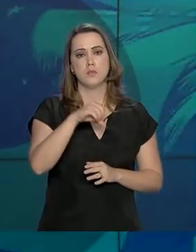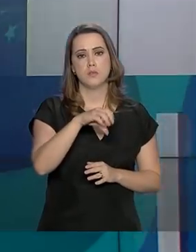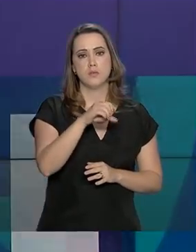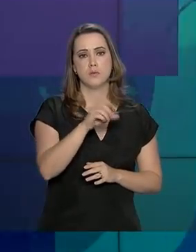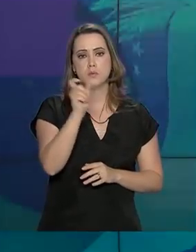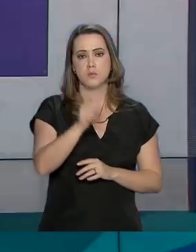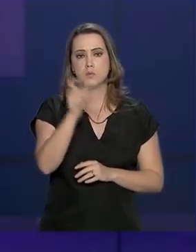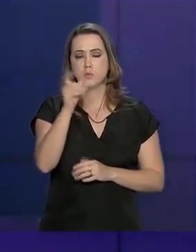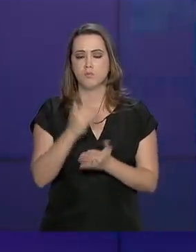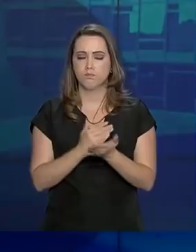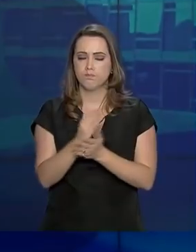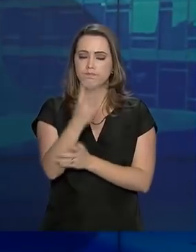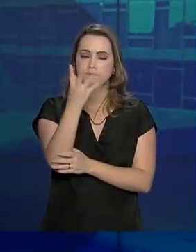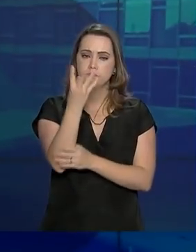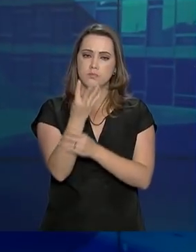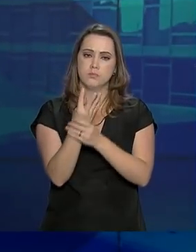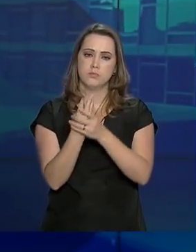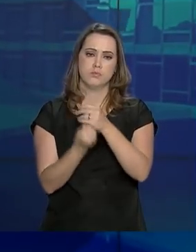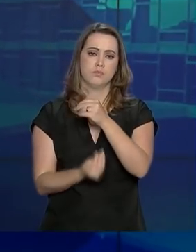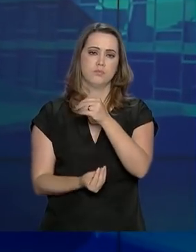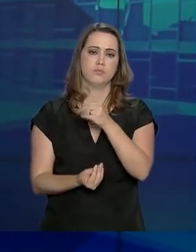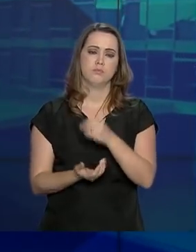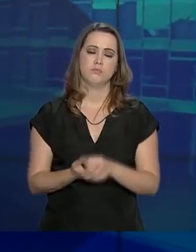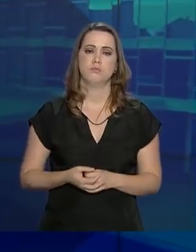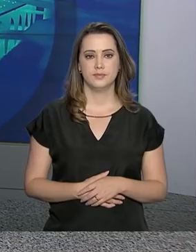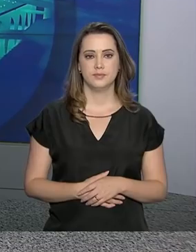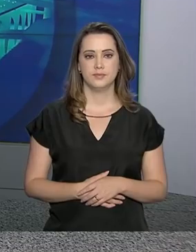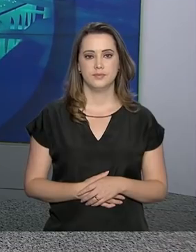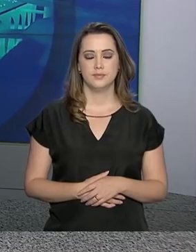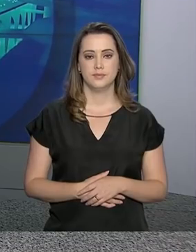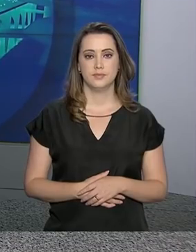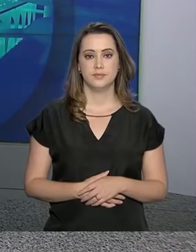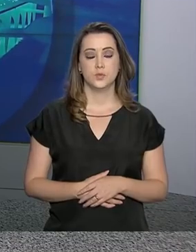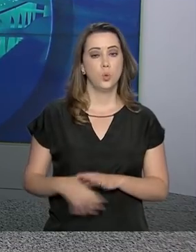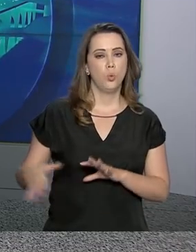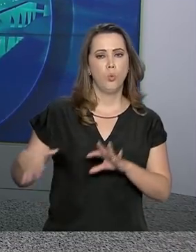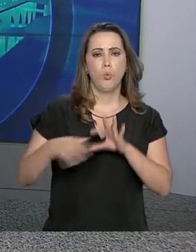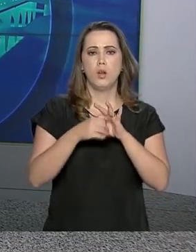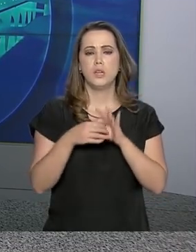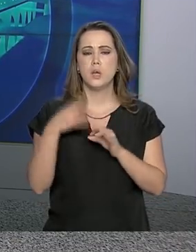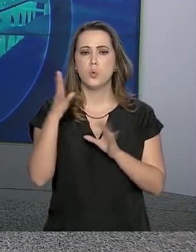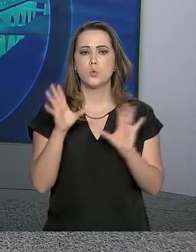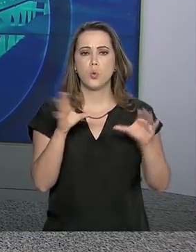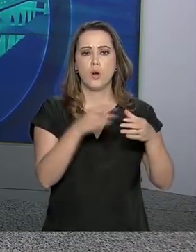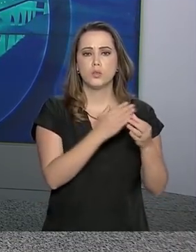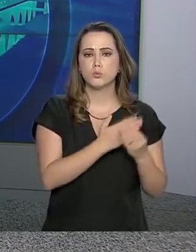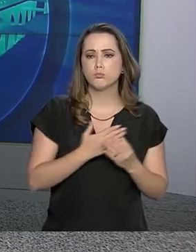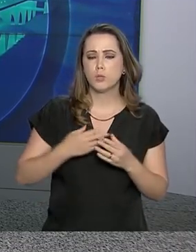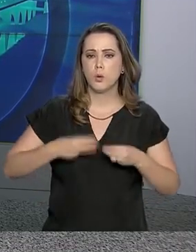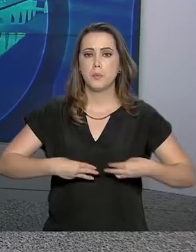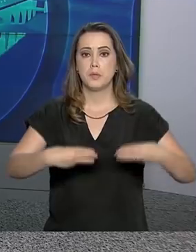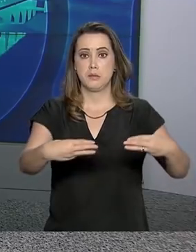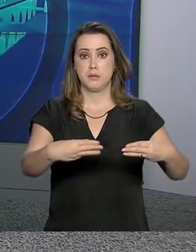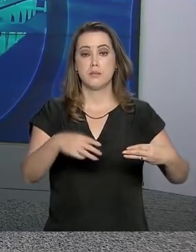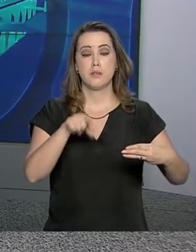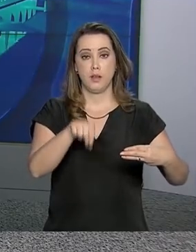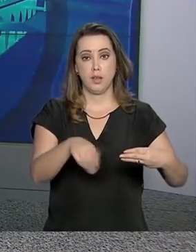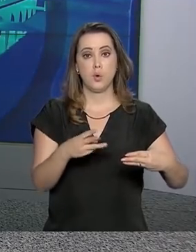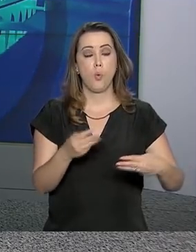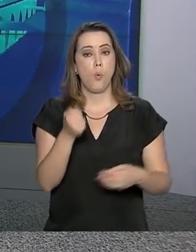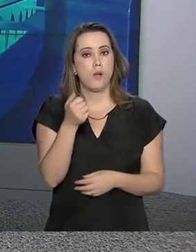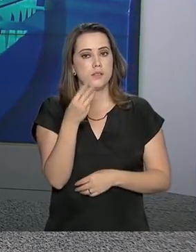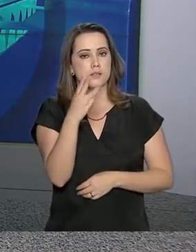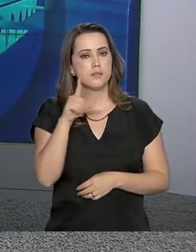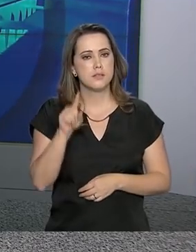pessoas permanecem desaparecidas. Com a fusão de quatro pastas, quase 3 mil cargos foram